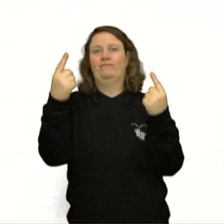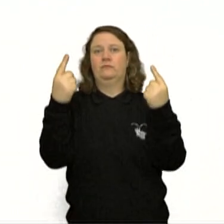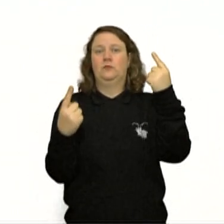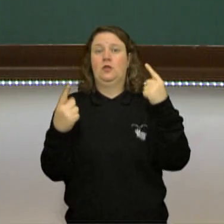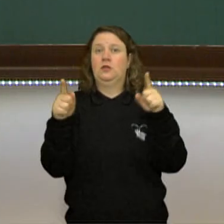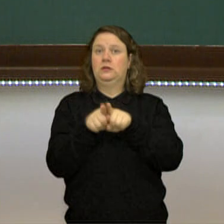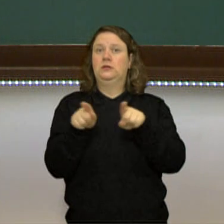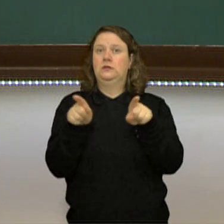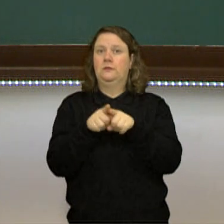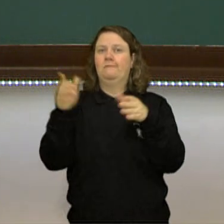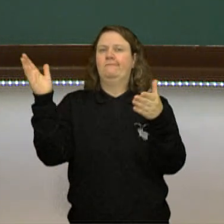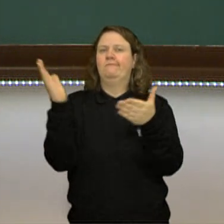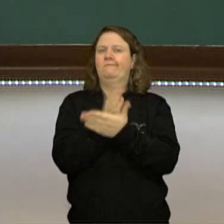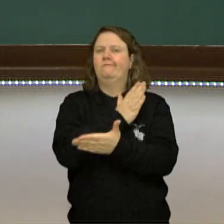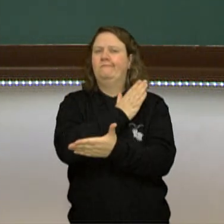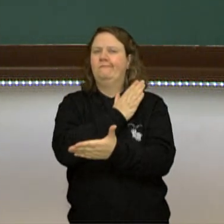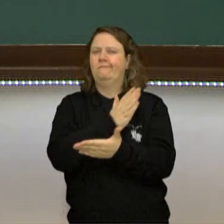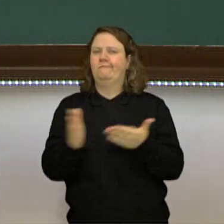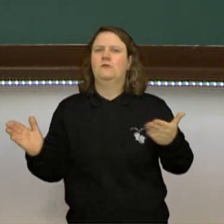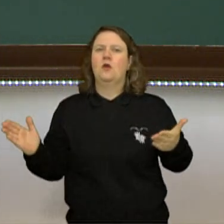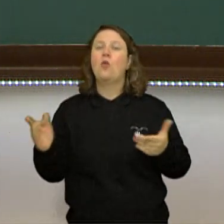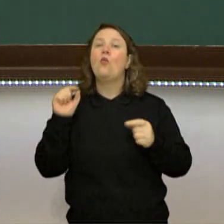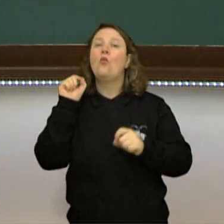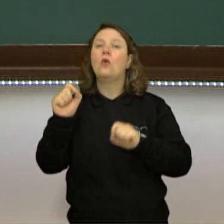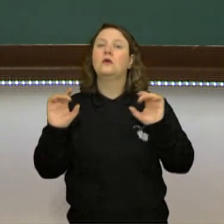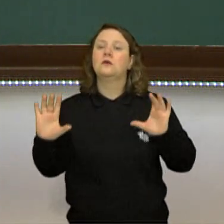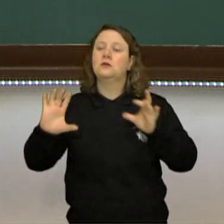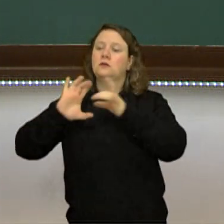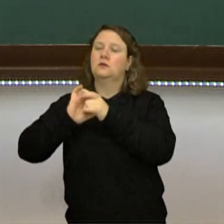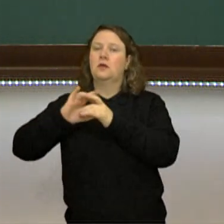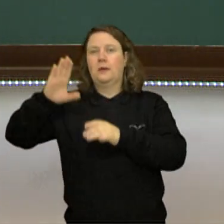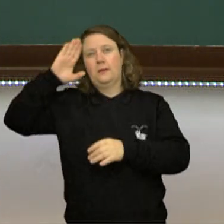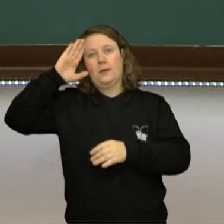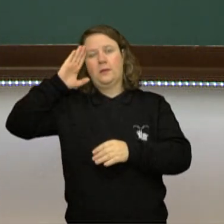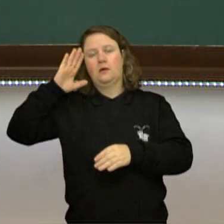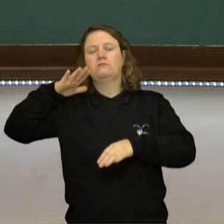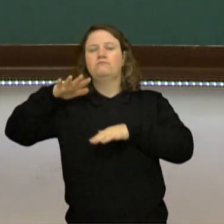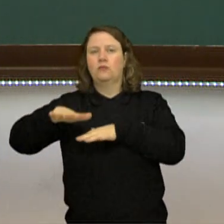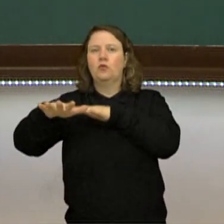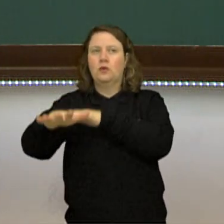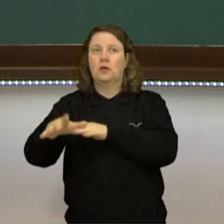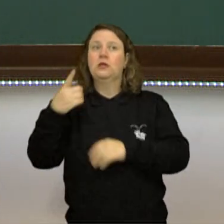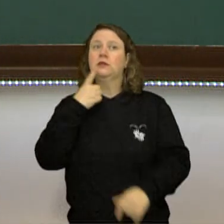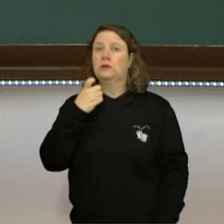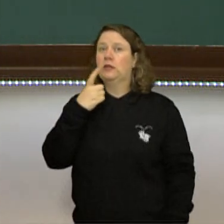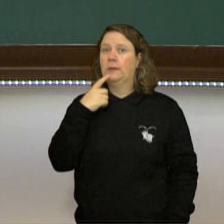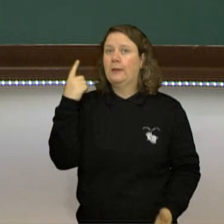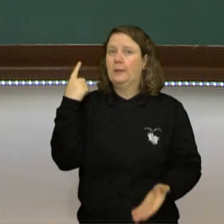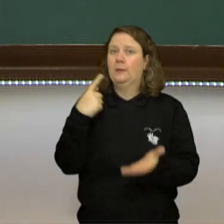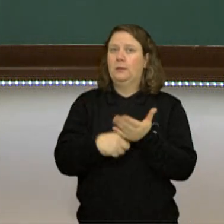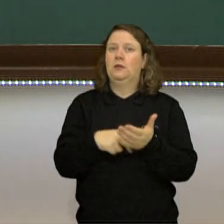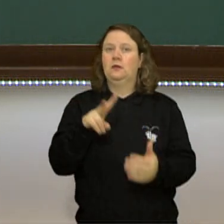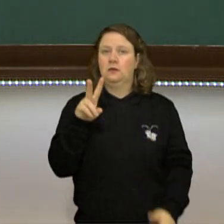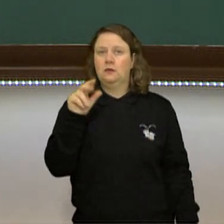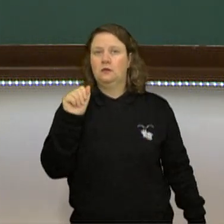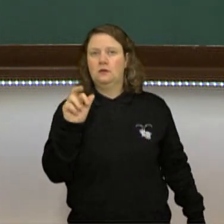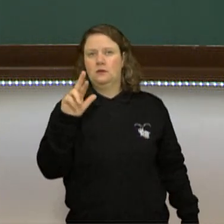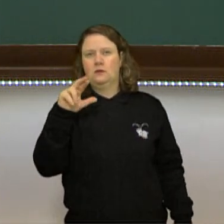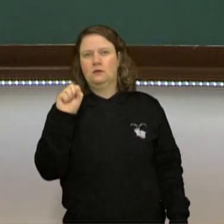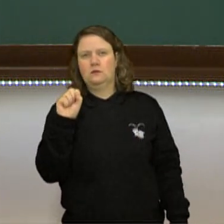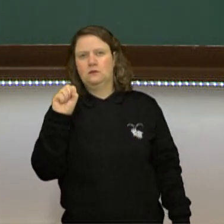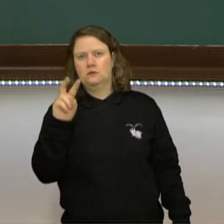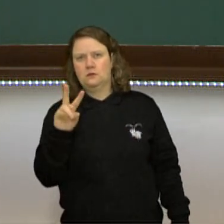grande divisão de alianças militares. Que em vermelho aqui nós temos países do Pacto de Varsóvia, que em algum momento